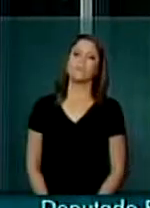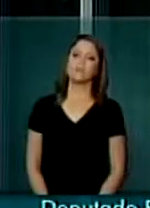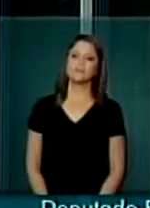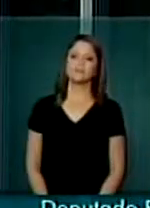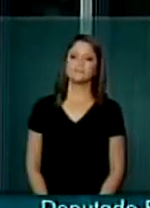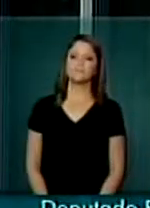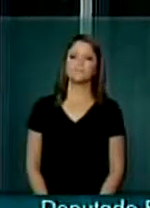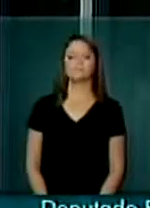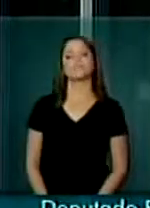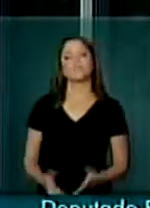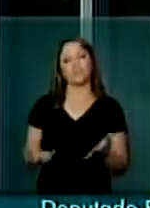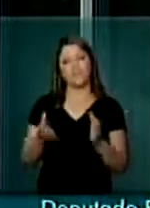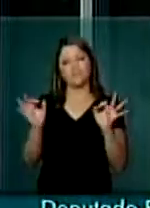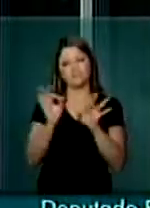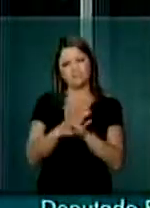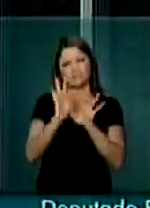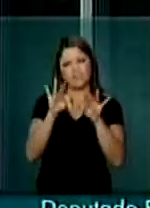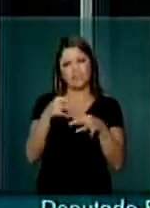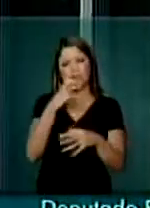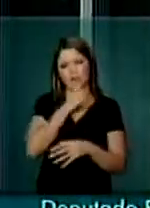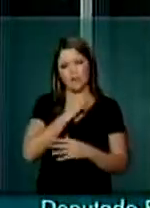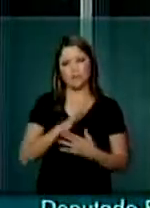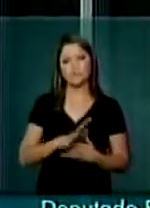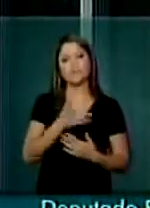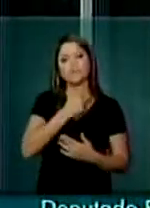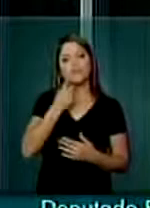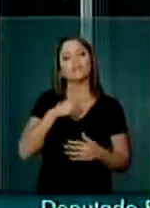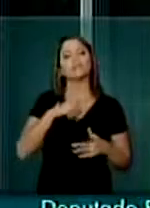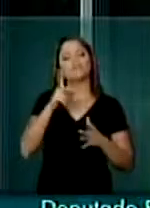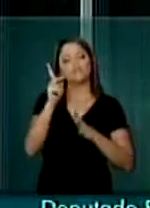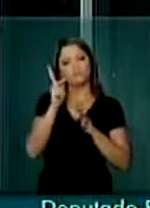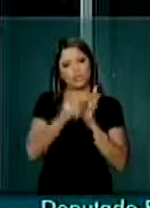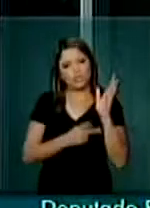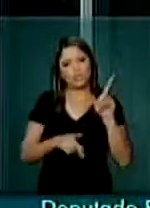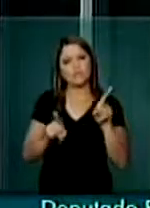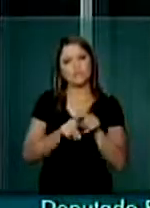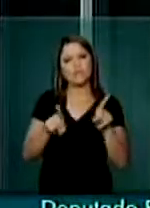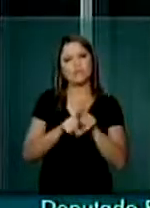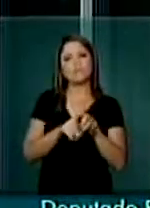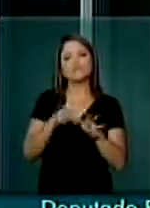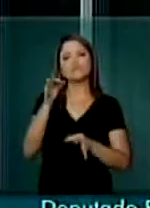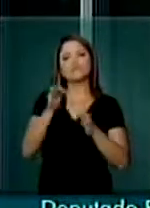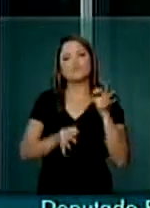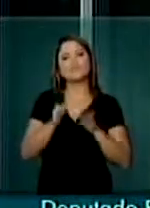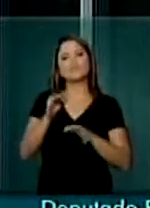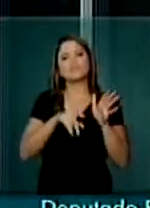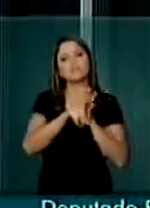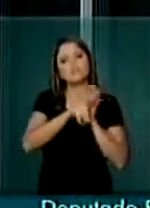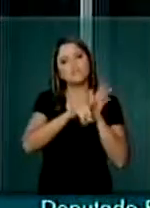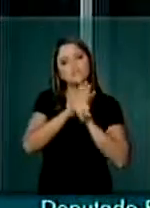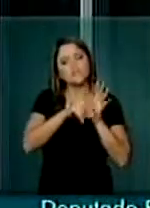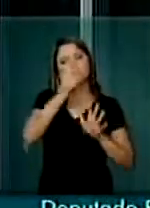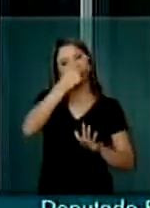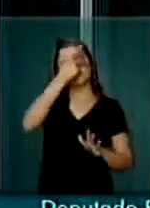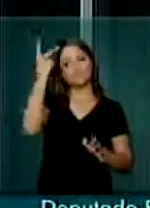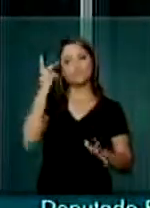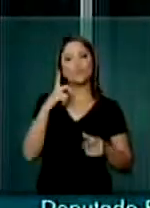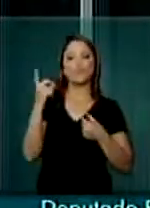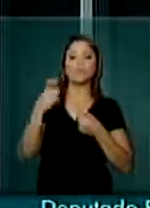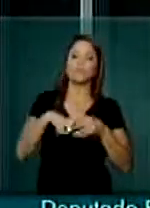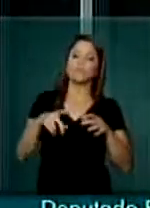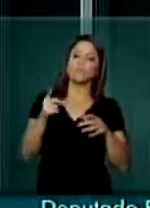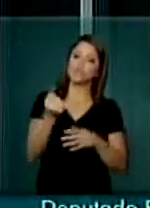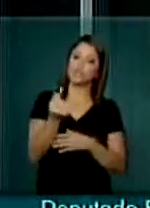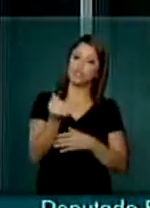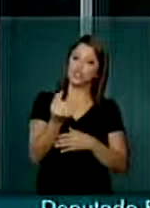Eu queria concluindo, senhor presidente, dizer que também tem um projeto de justiça fiscal com os pobres, que é devolução em